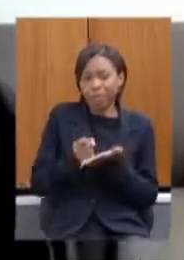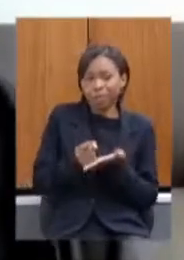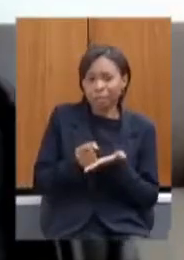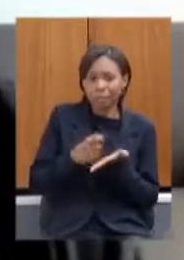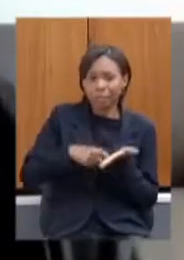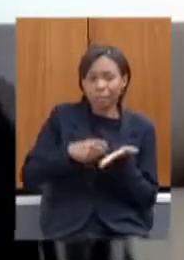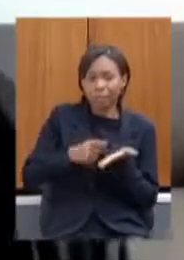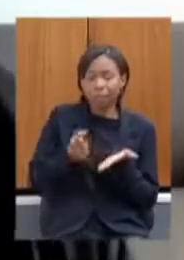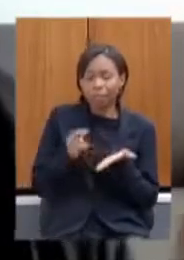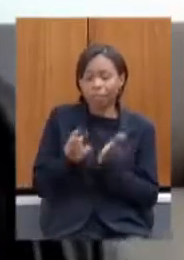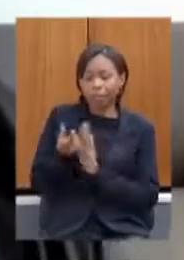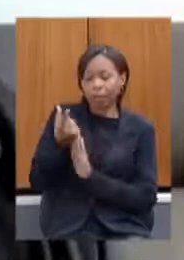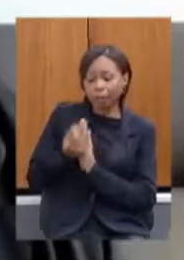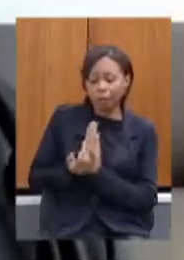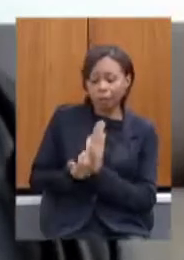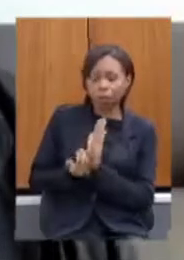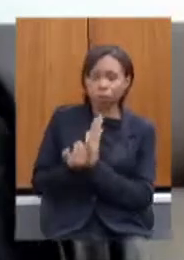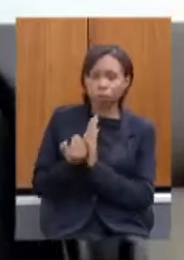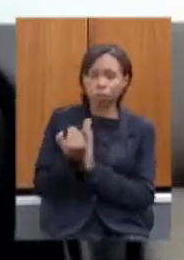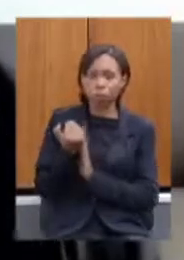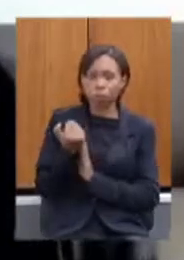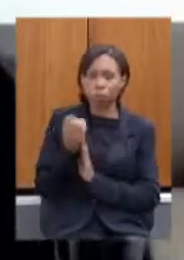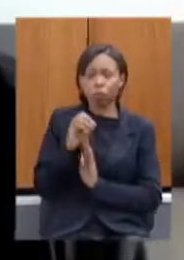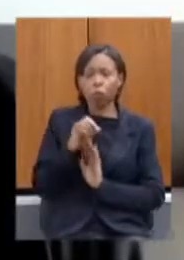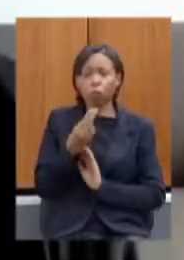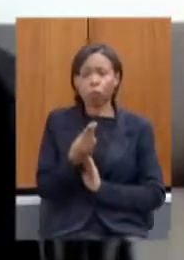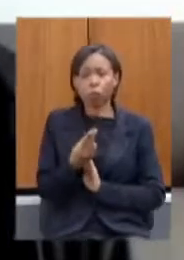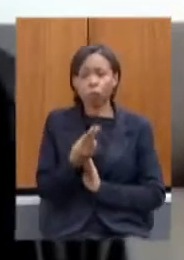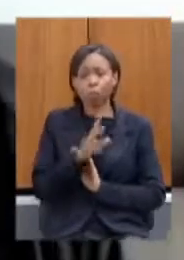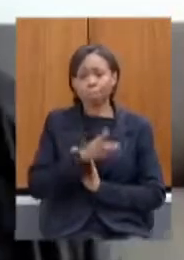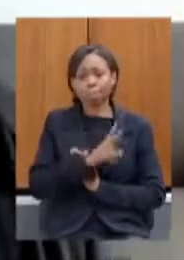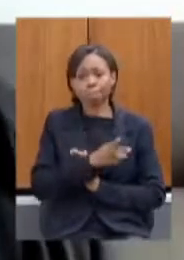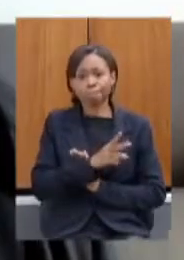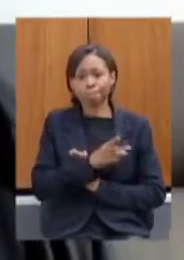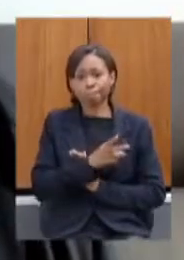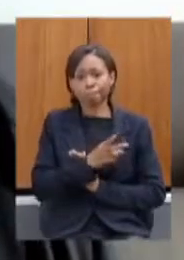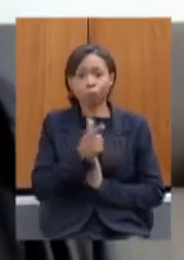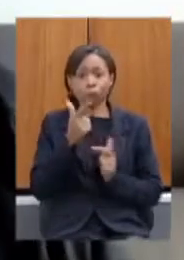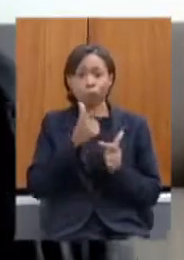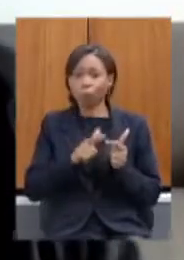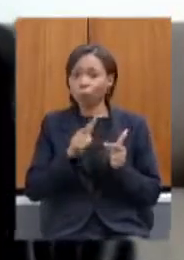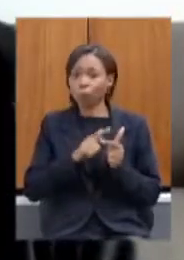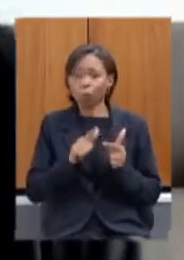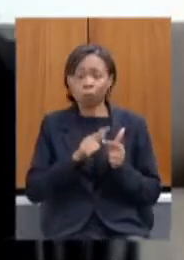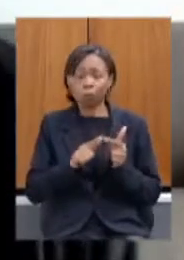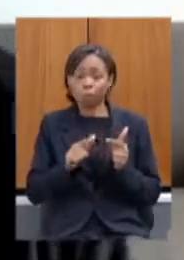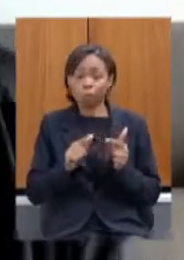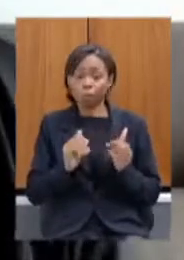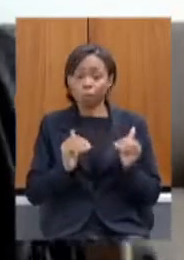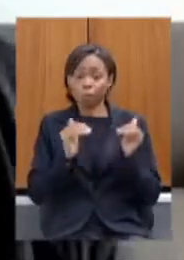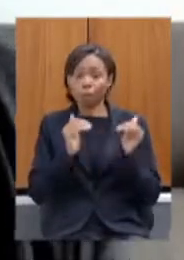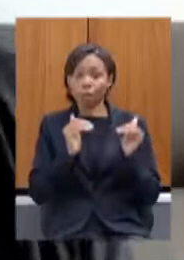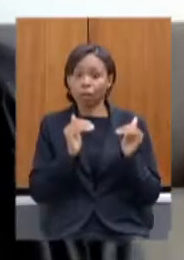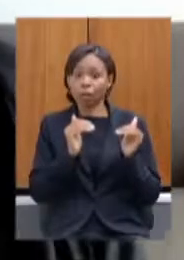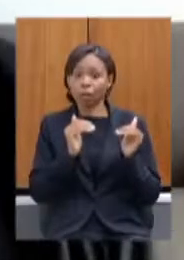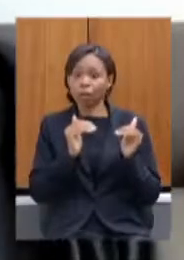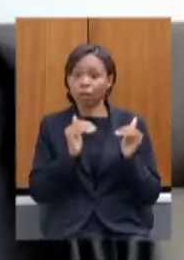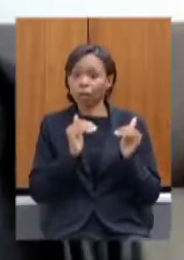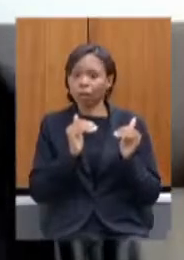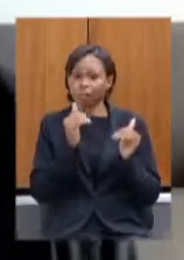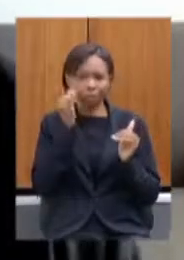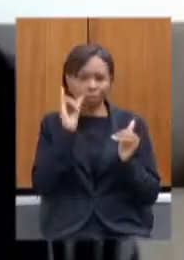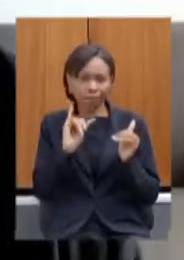receita por outro lado ou para preservar de uma perda maior se você não conceder eu concedo